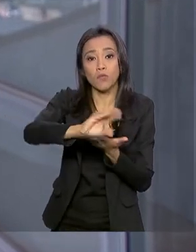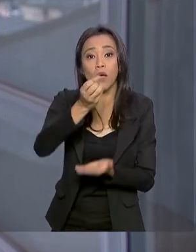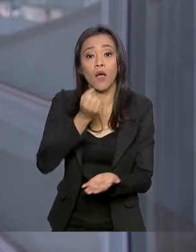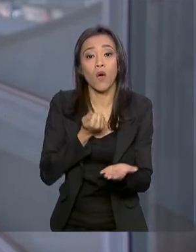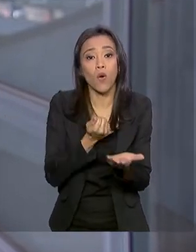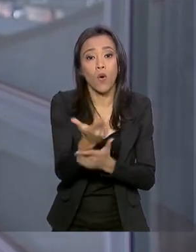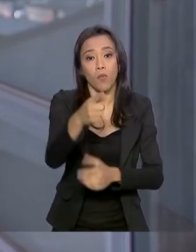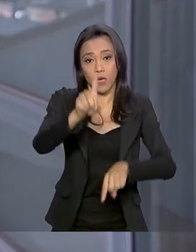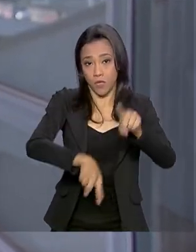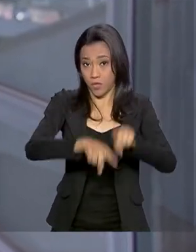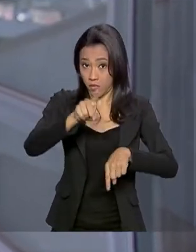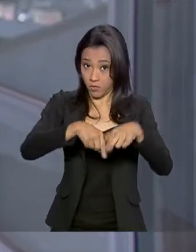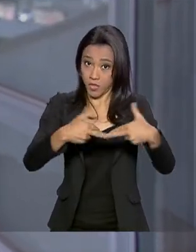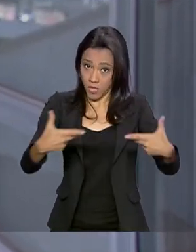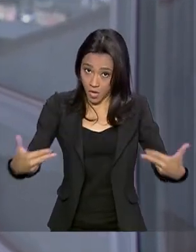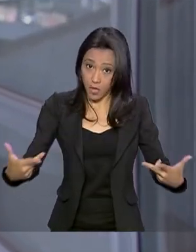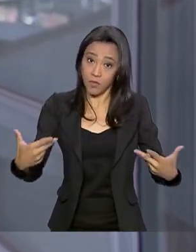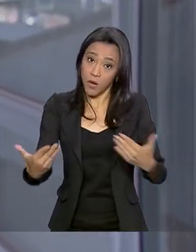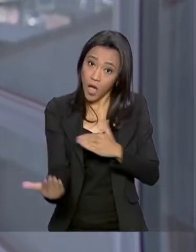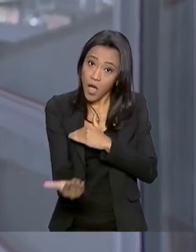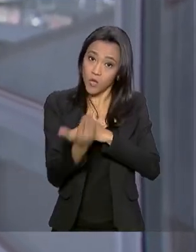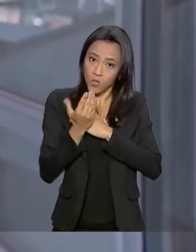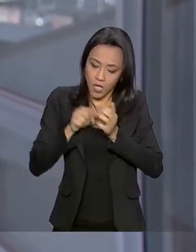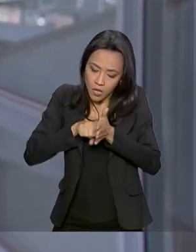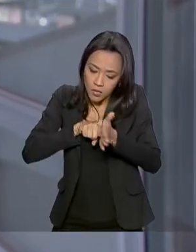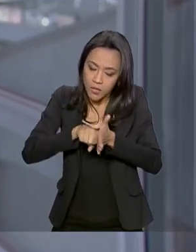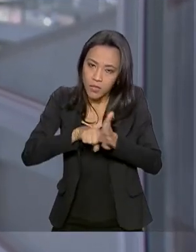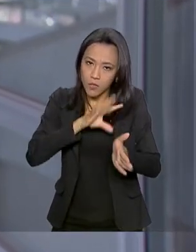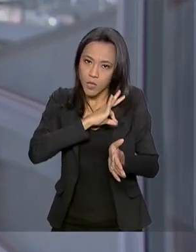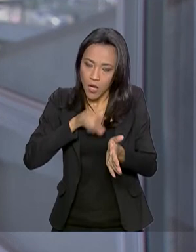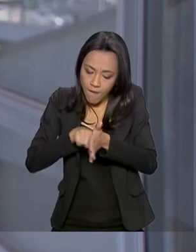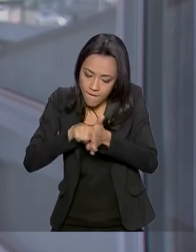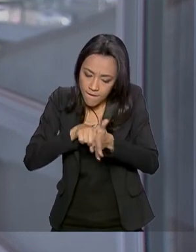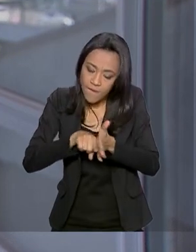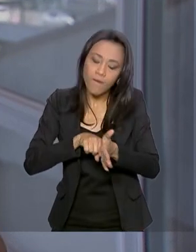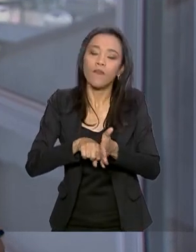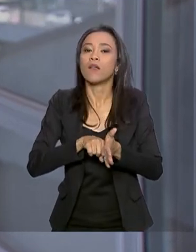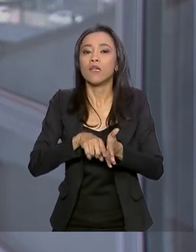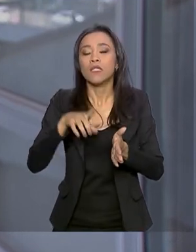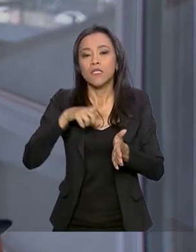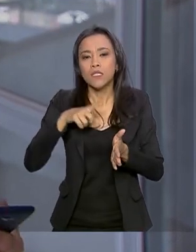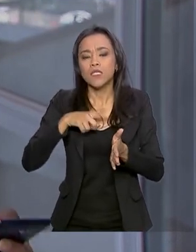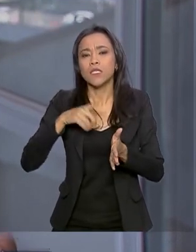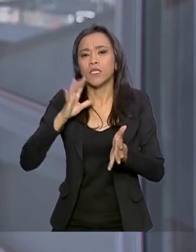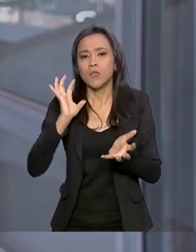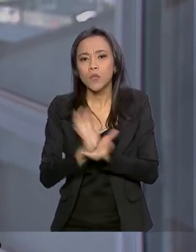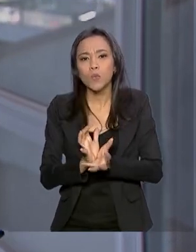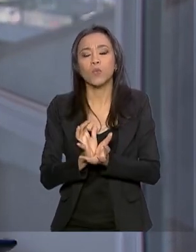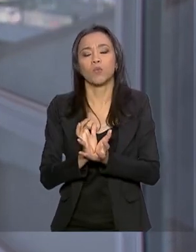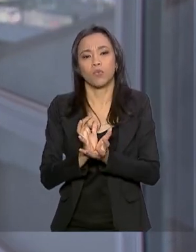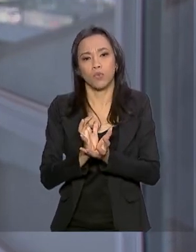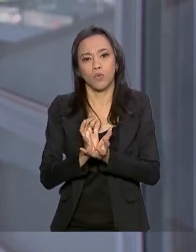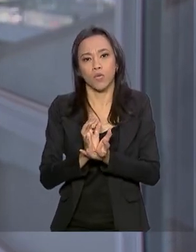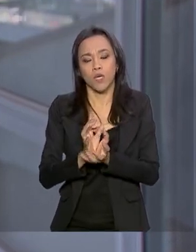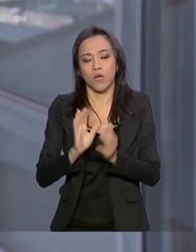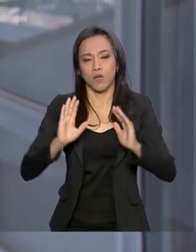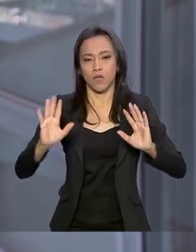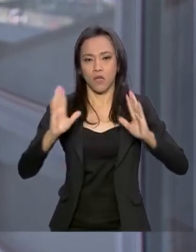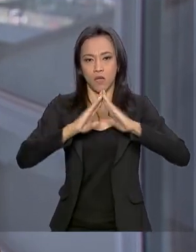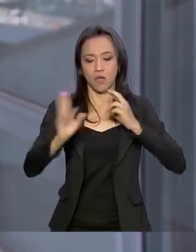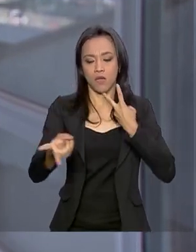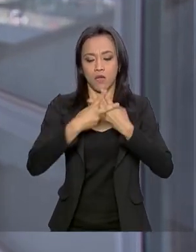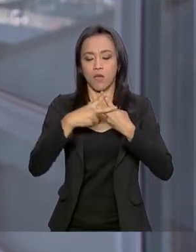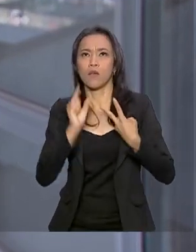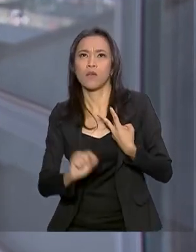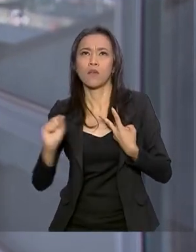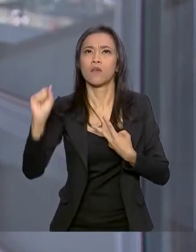permitem essa identificação. Os estados ficaram responsáveis pela realização de mutirões dentro das penitenciárias com o objetivo